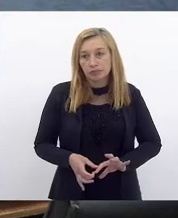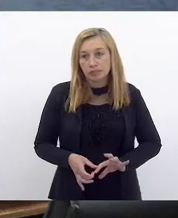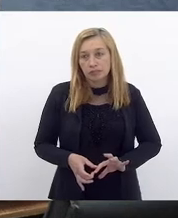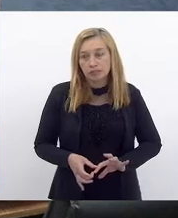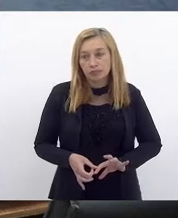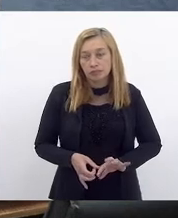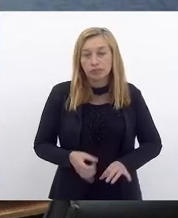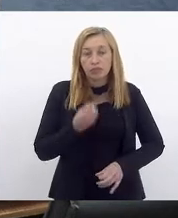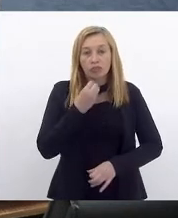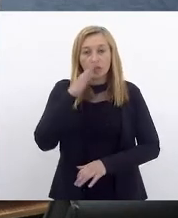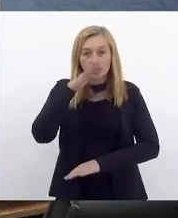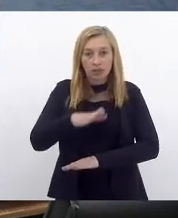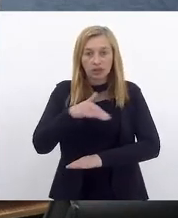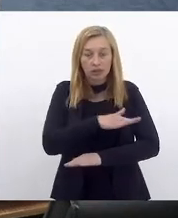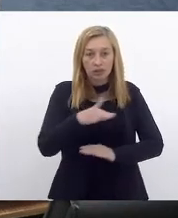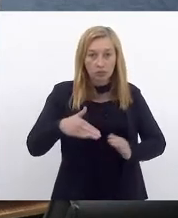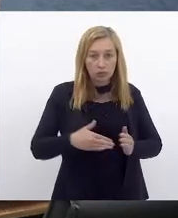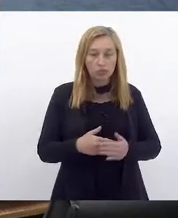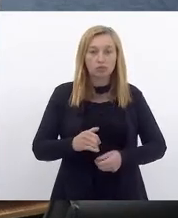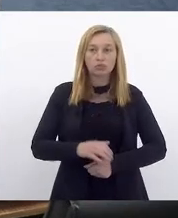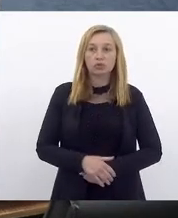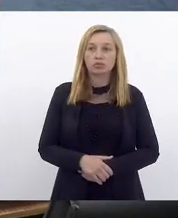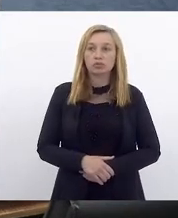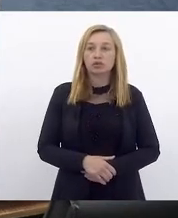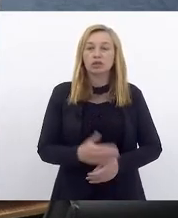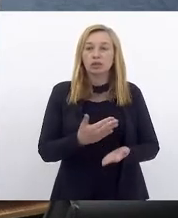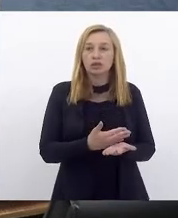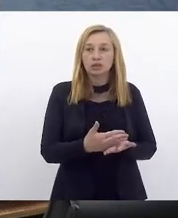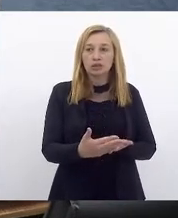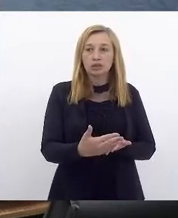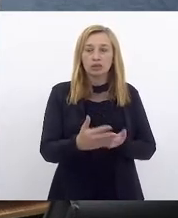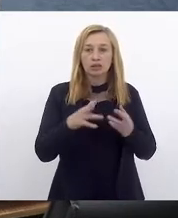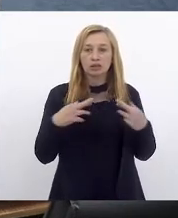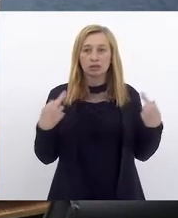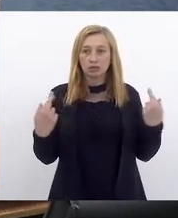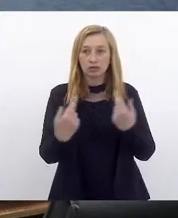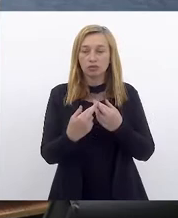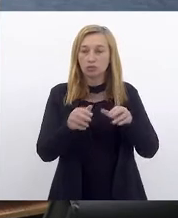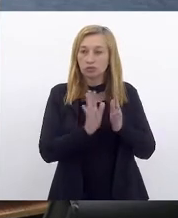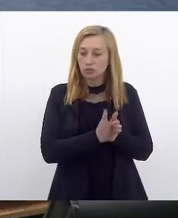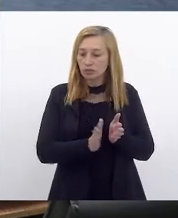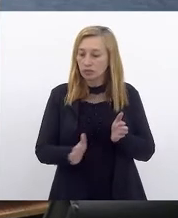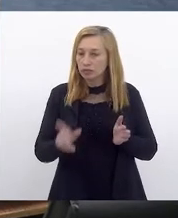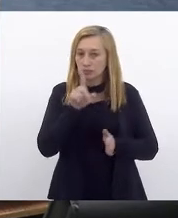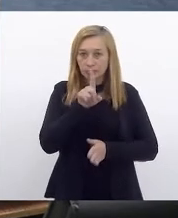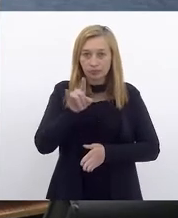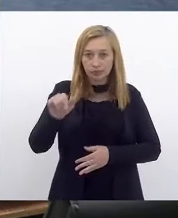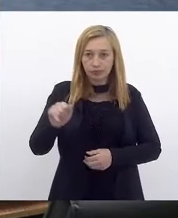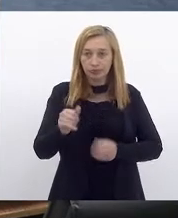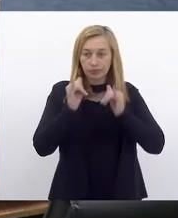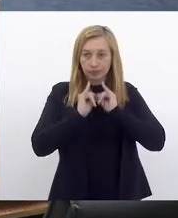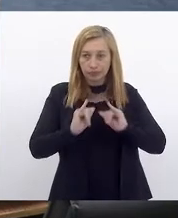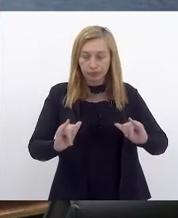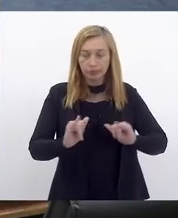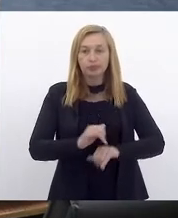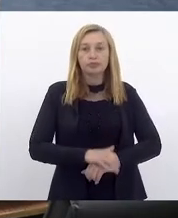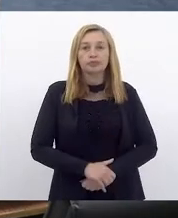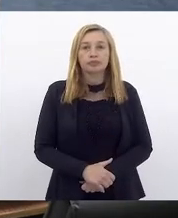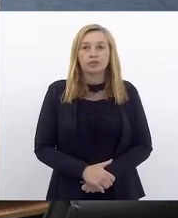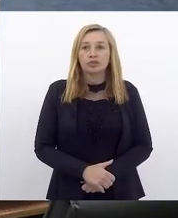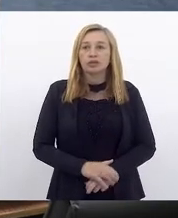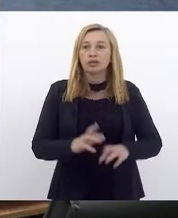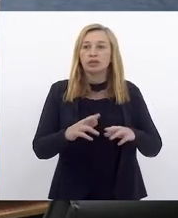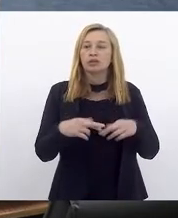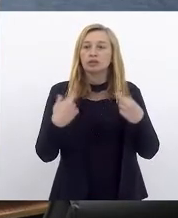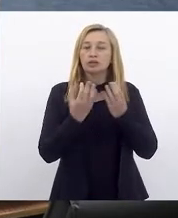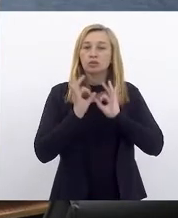Boa tarde a todos e a todas. Está reaberta a sessão, passa-se a ordem do dia. Anuncio. Sessão